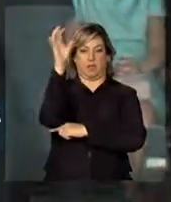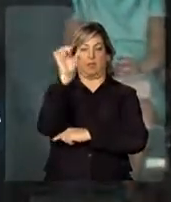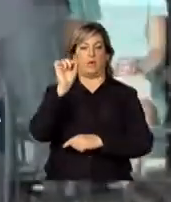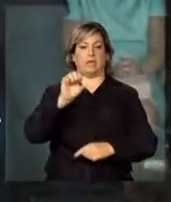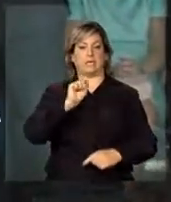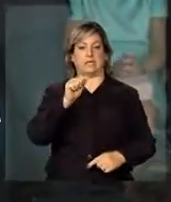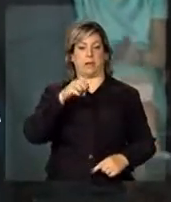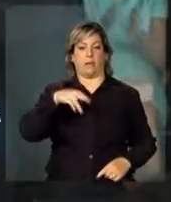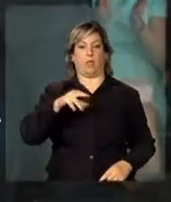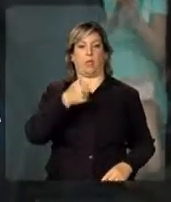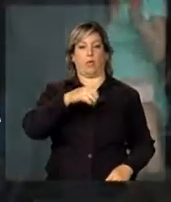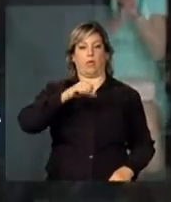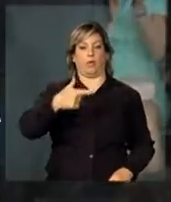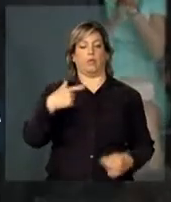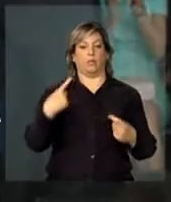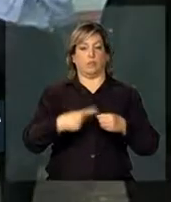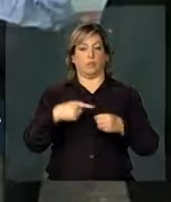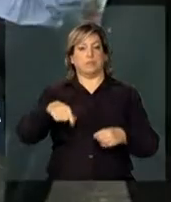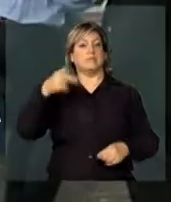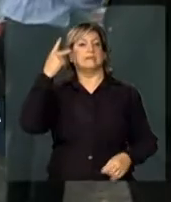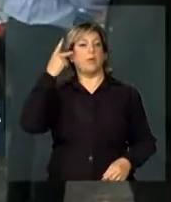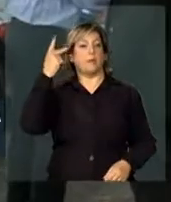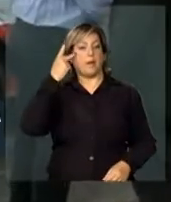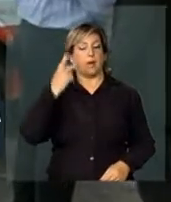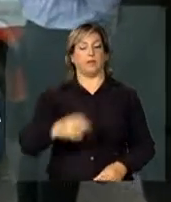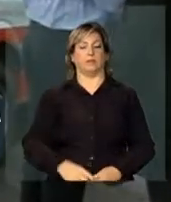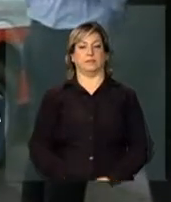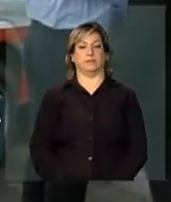192 do município de São Paulo.